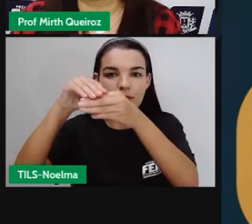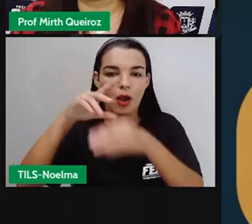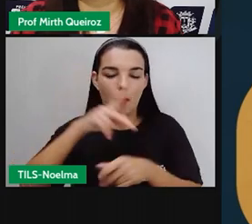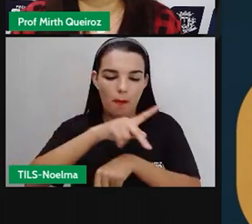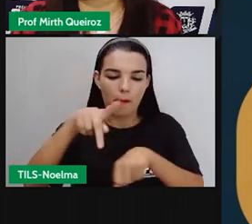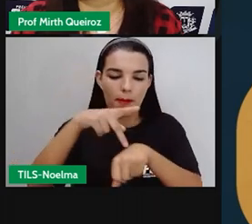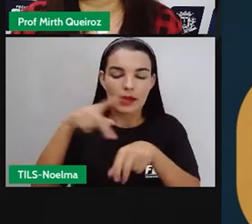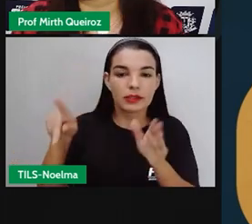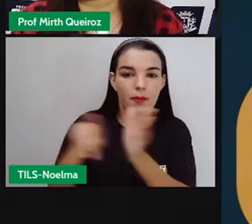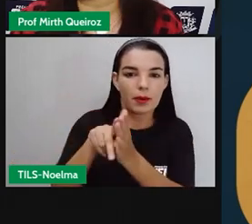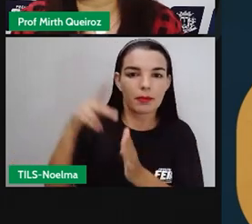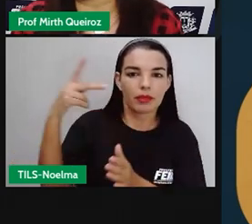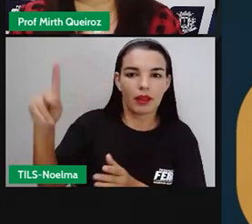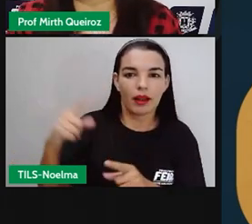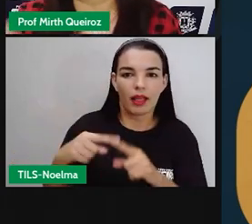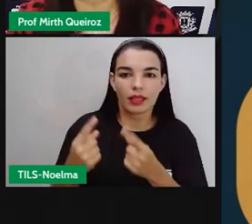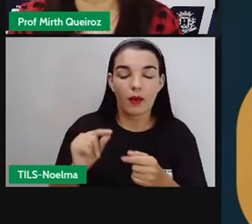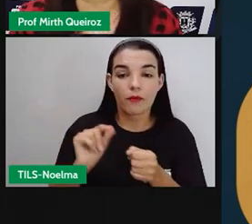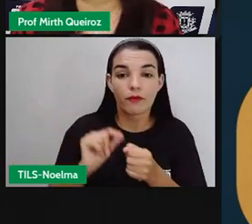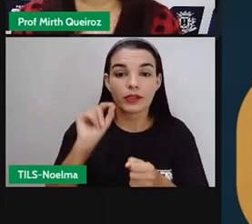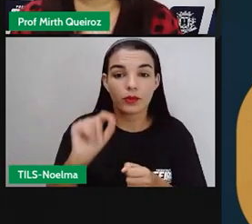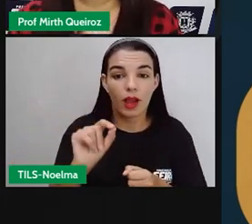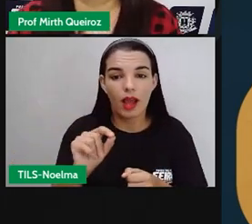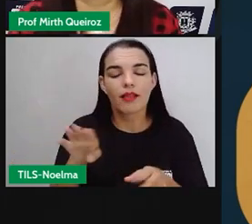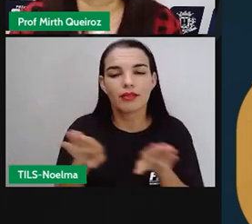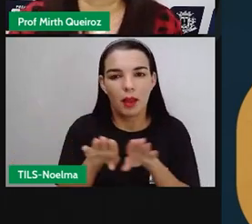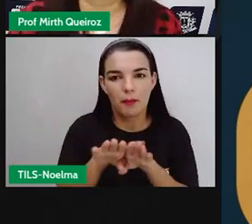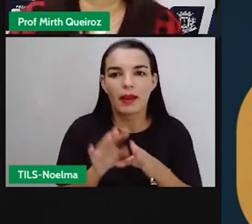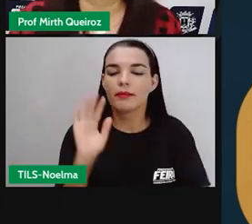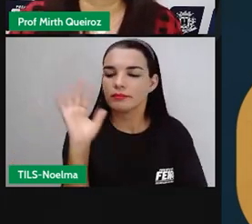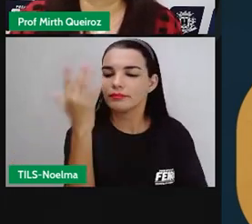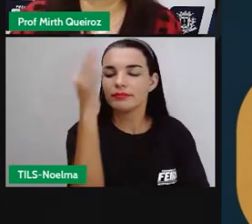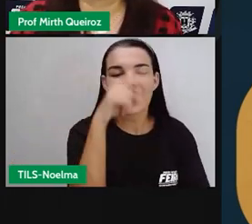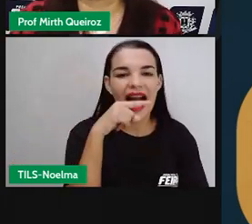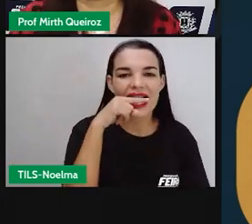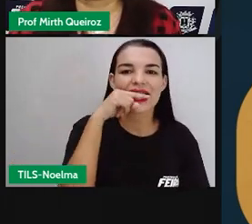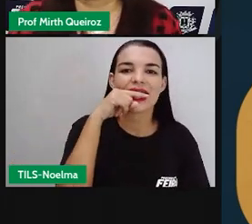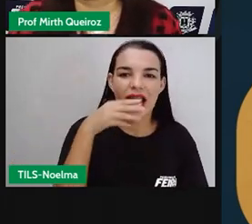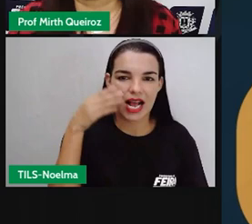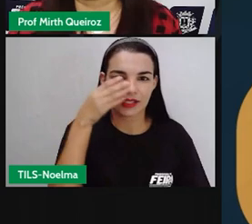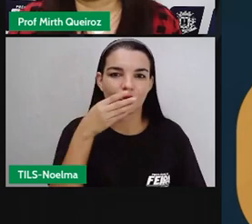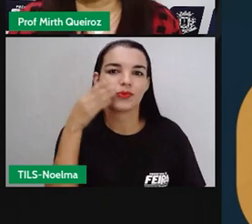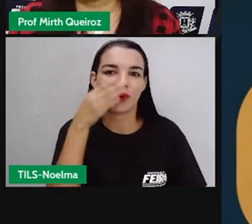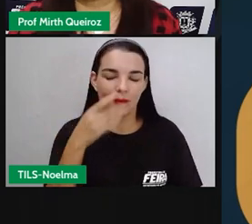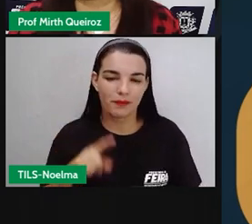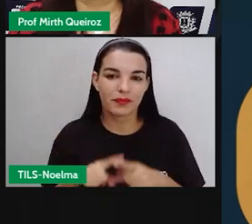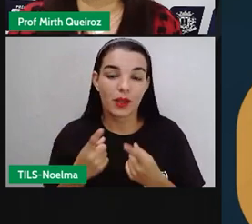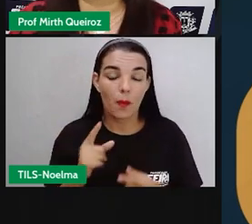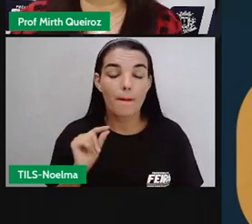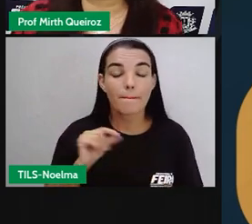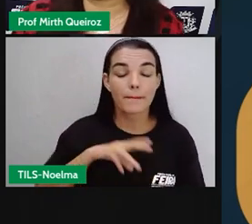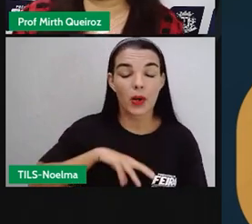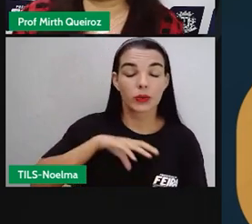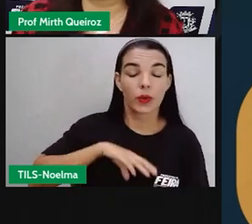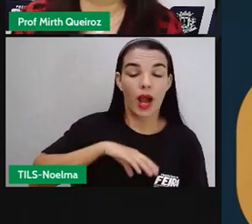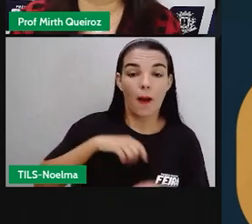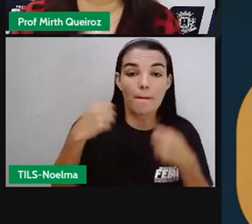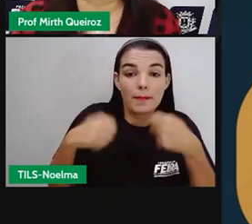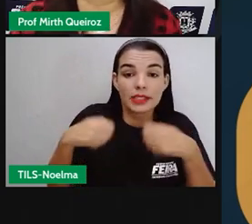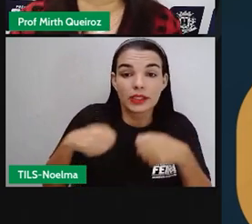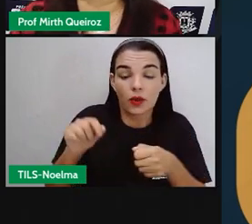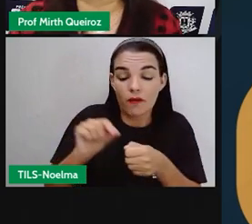o monopólio e tinha que procurar outro tipo de produto para que fosse